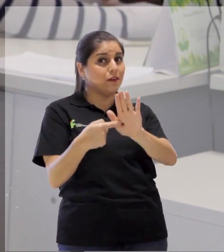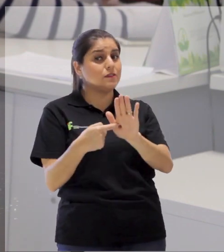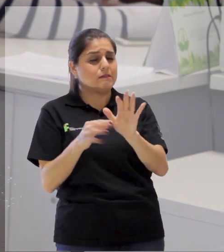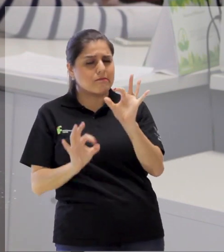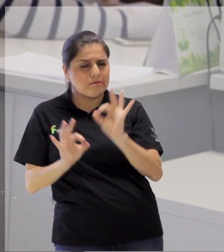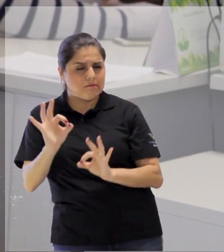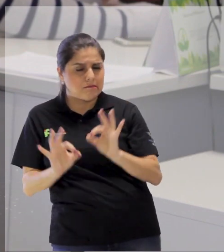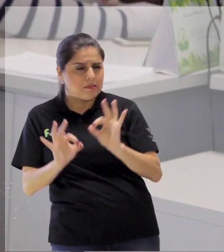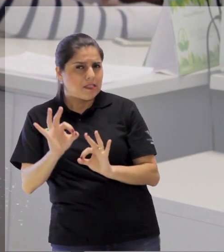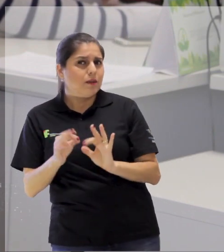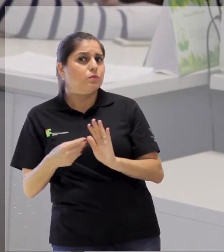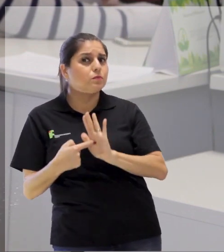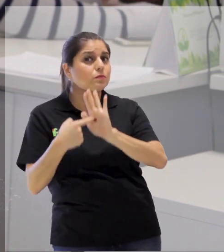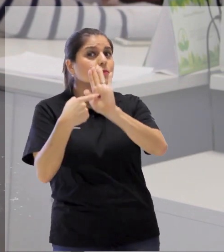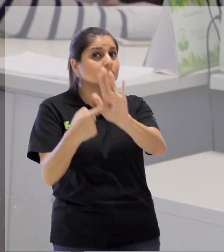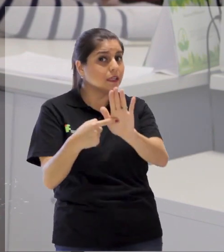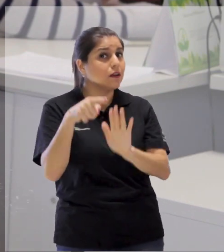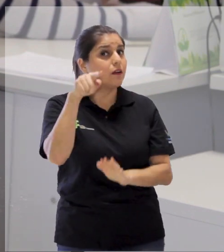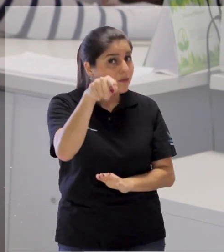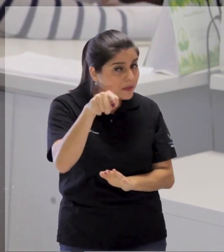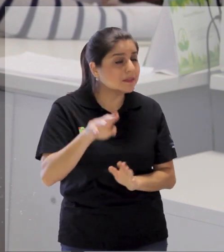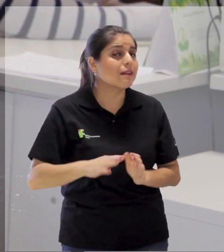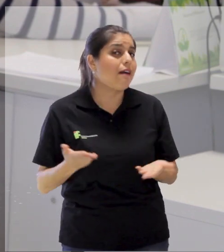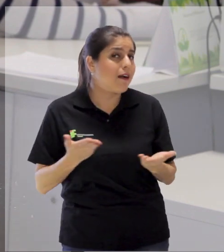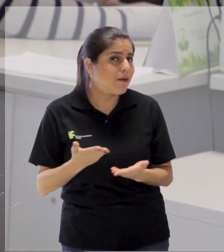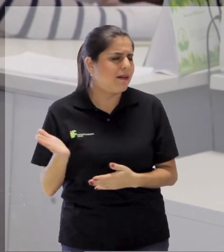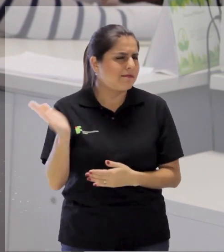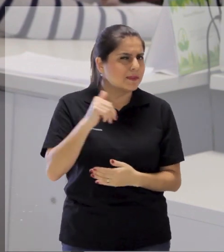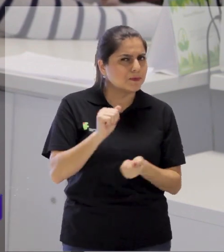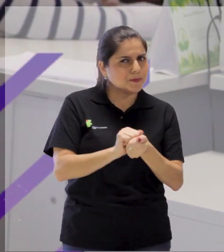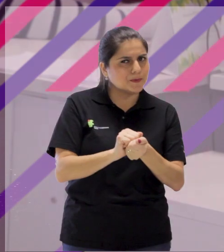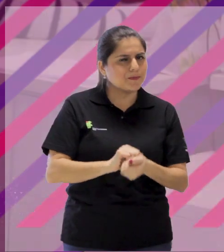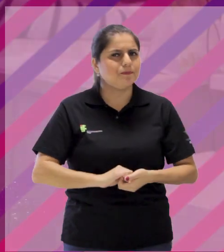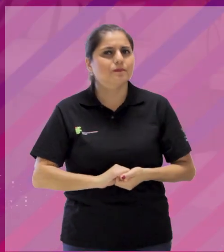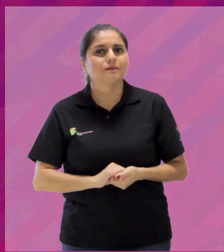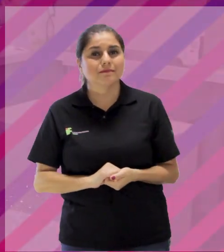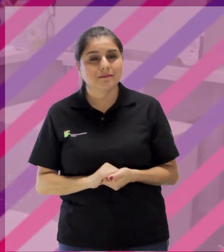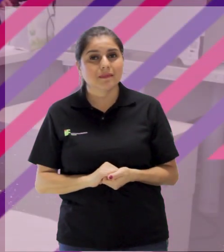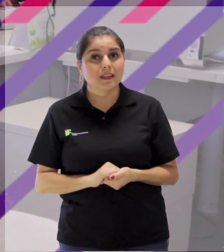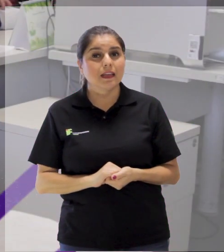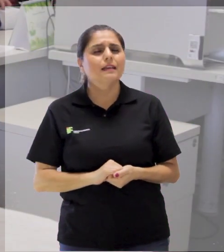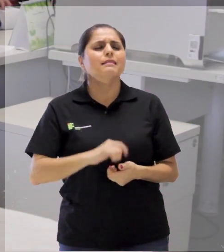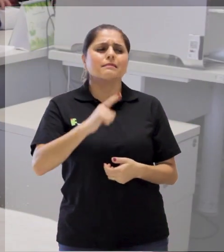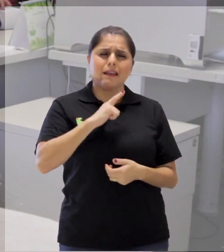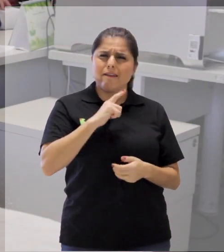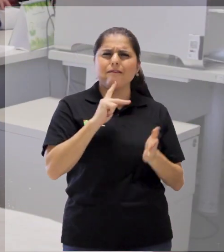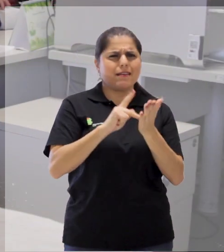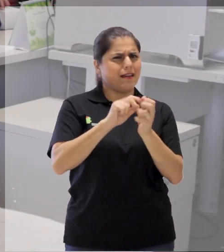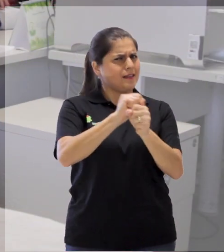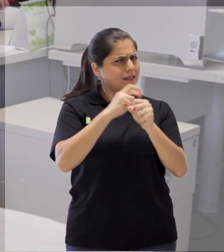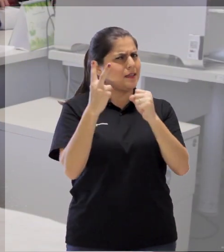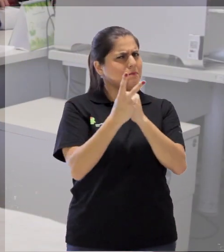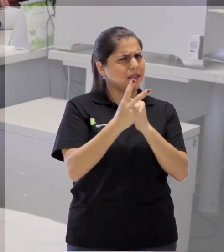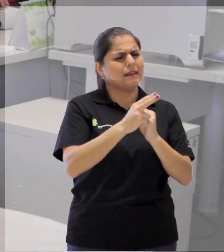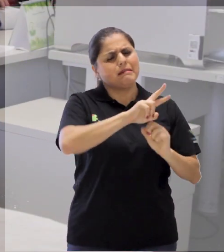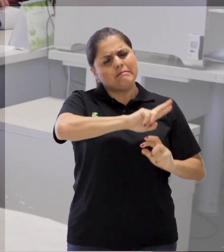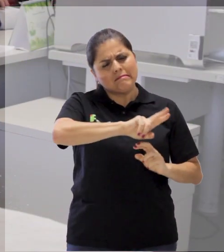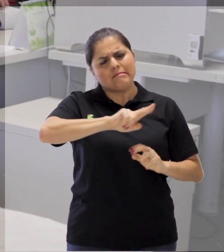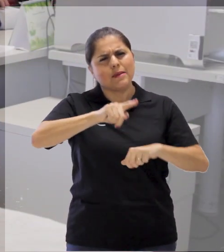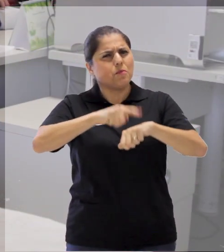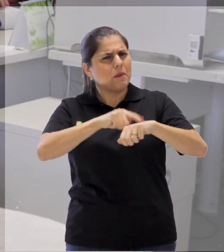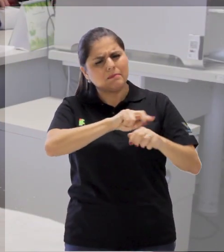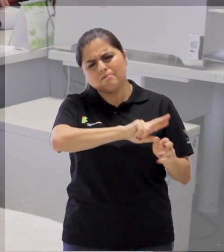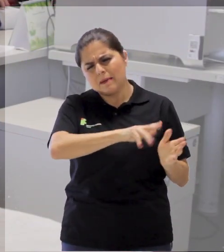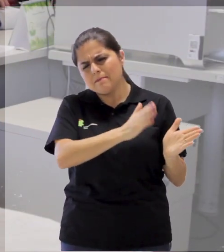comissão organizadora preparou para quem vai para o evento. Vem comigo! Vários são os momentos marcantes do